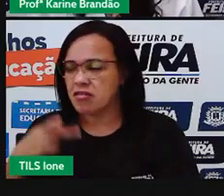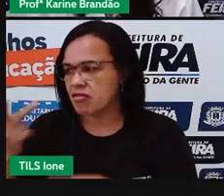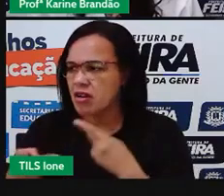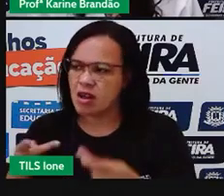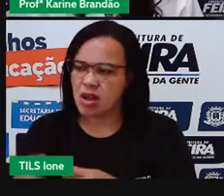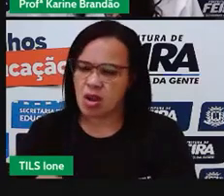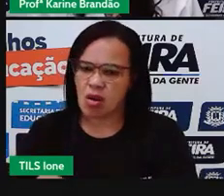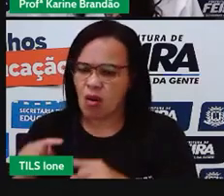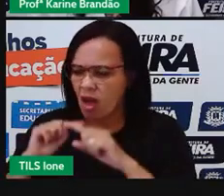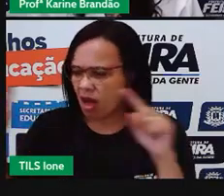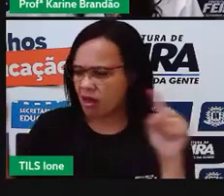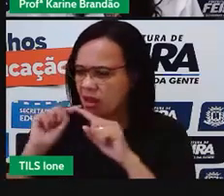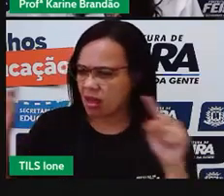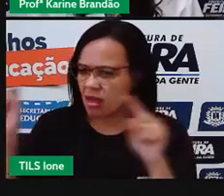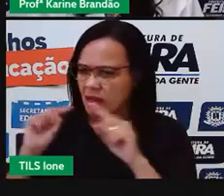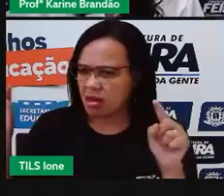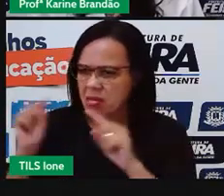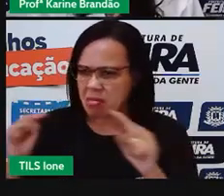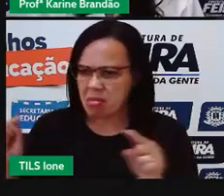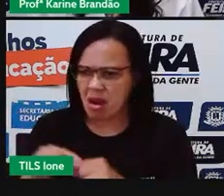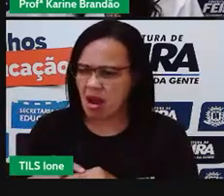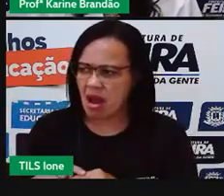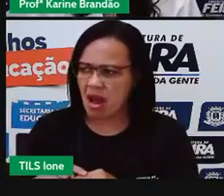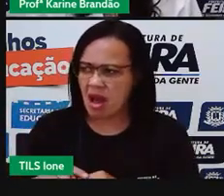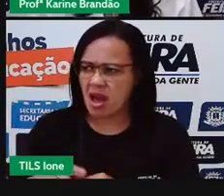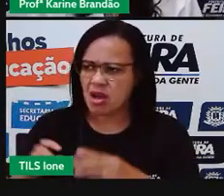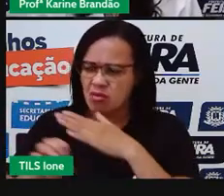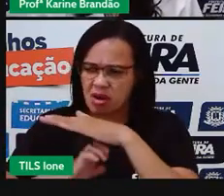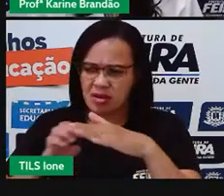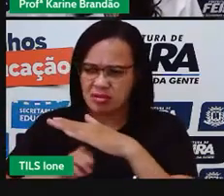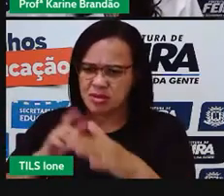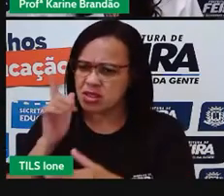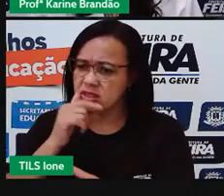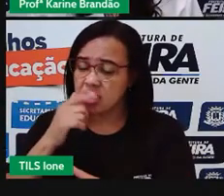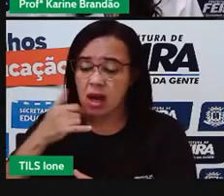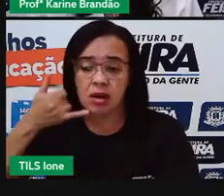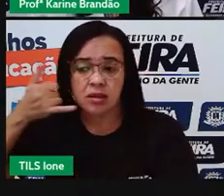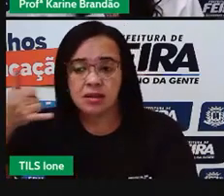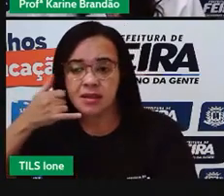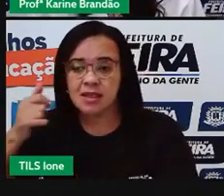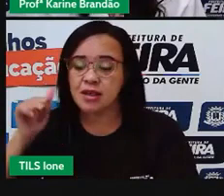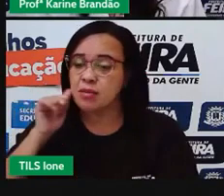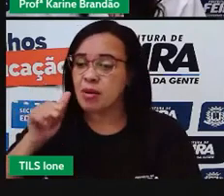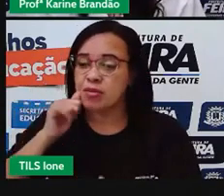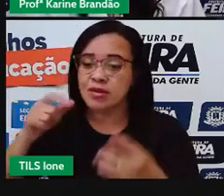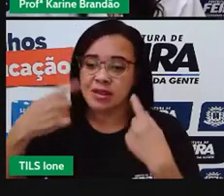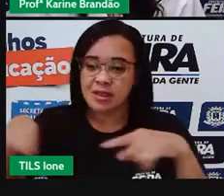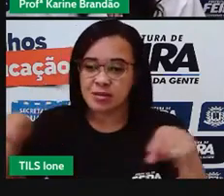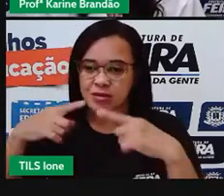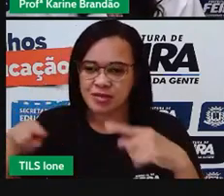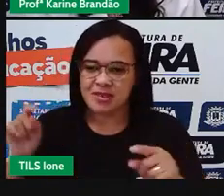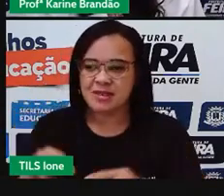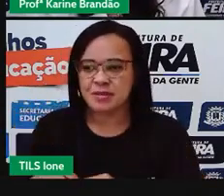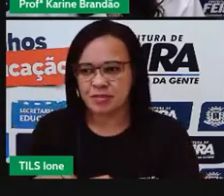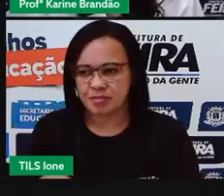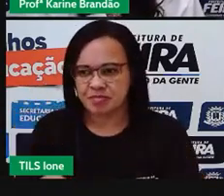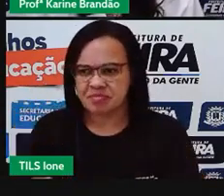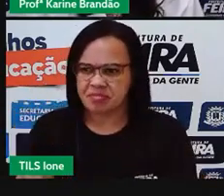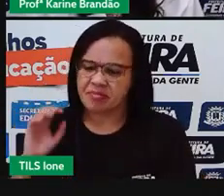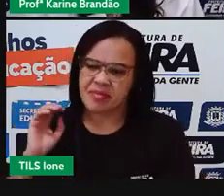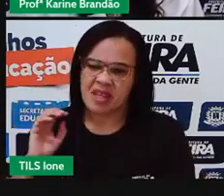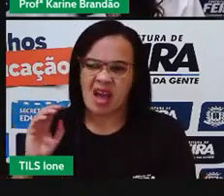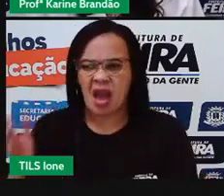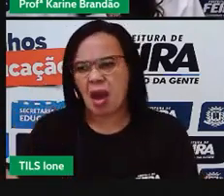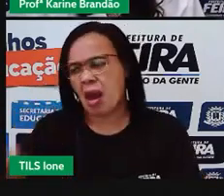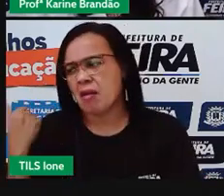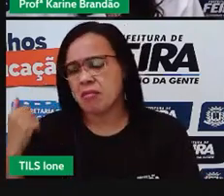de reclamar com a copasa, liga para a Rita Lee. E essa outra, pai, vamos para